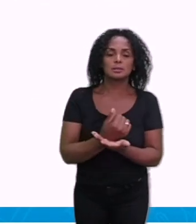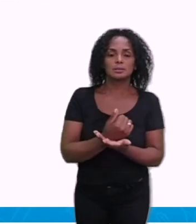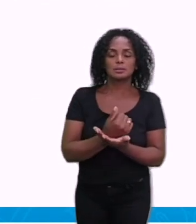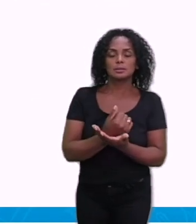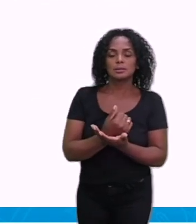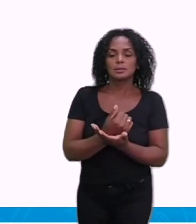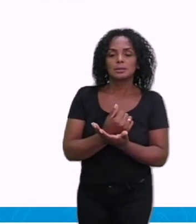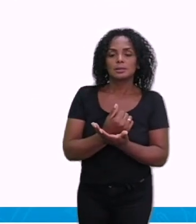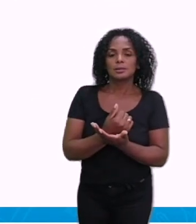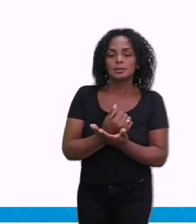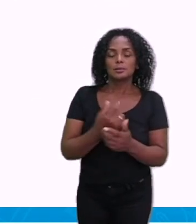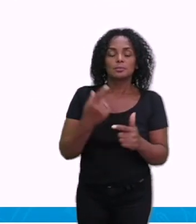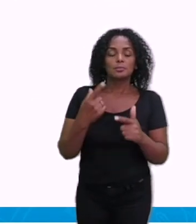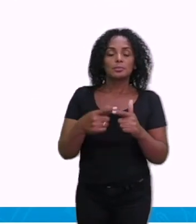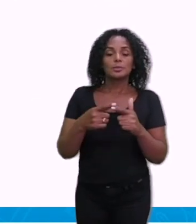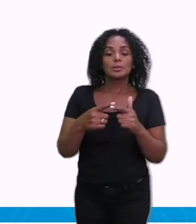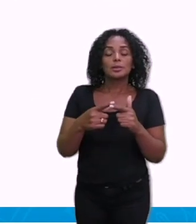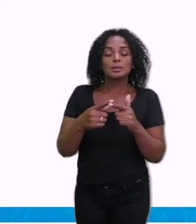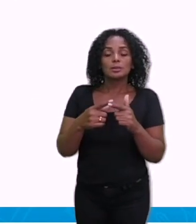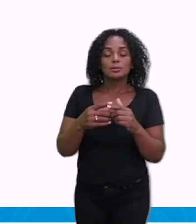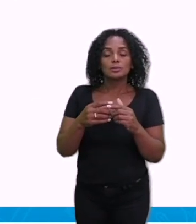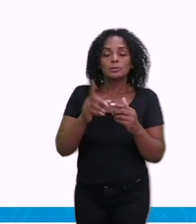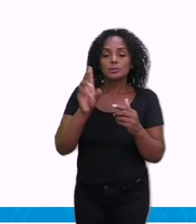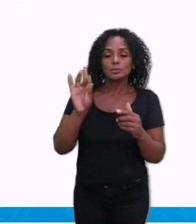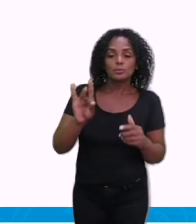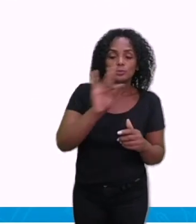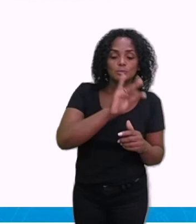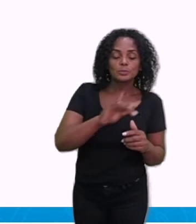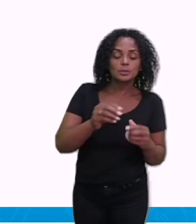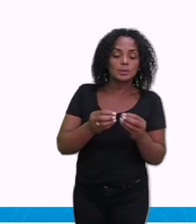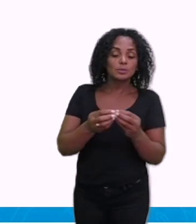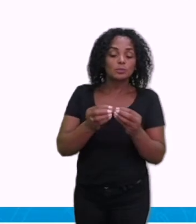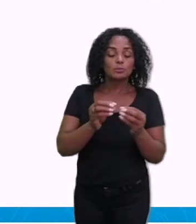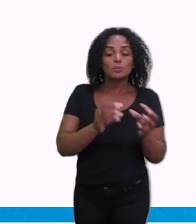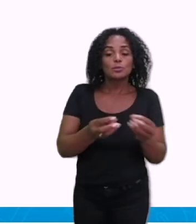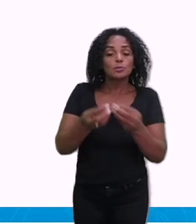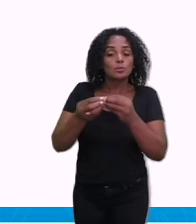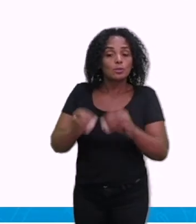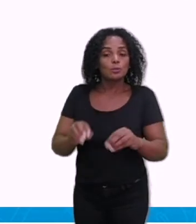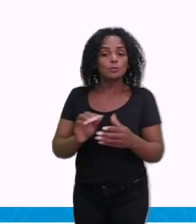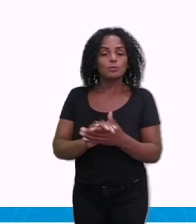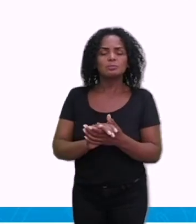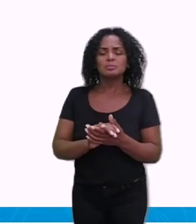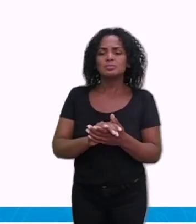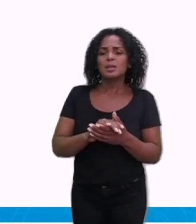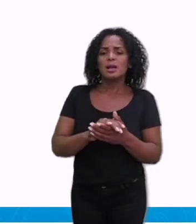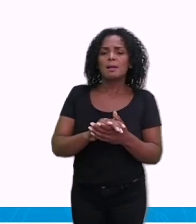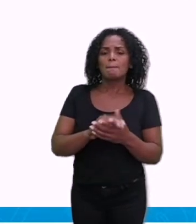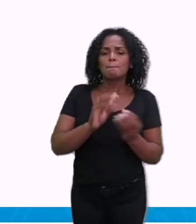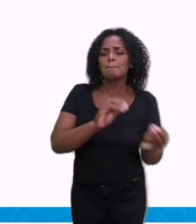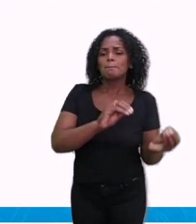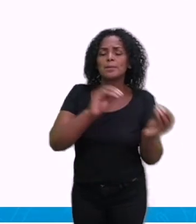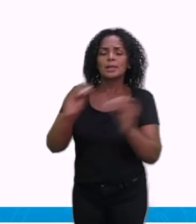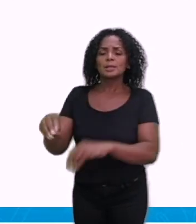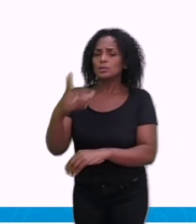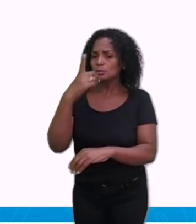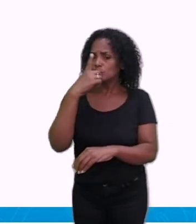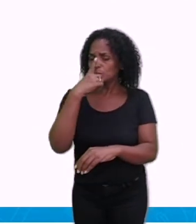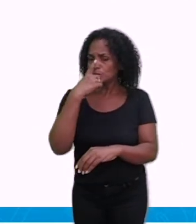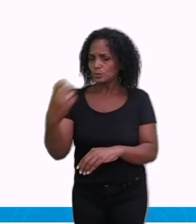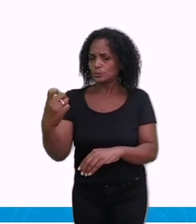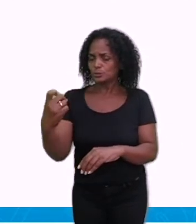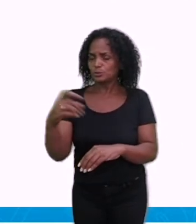gosta de colocar os ovos. Coloque o lixo todo, coloque lá dentro do lixo